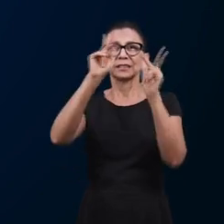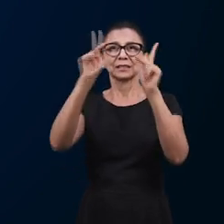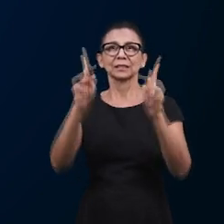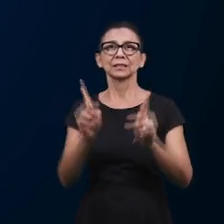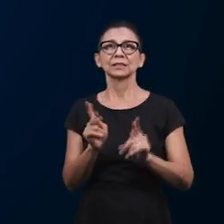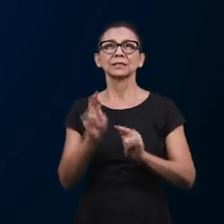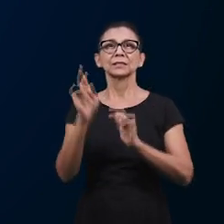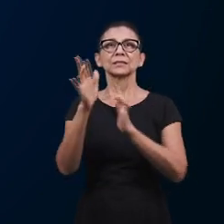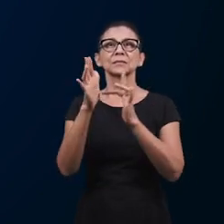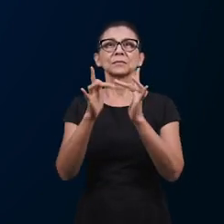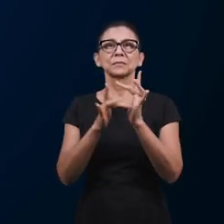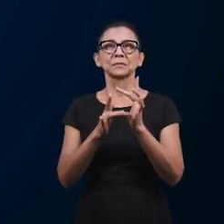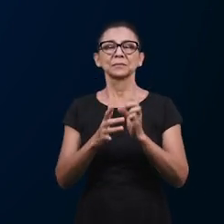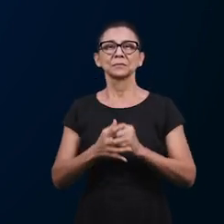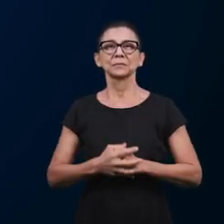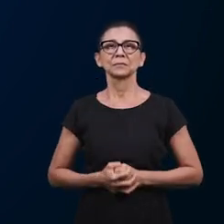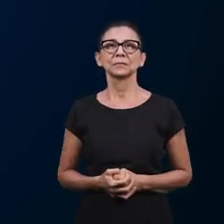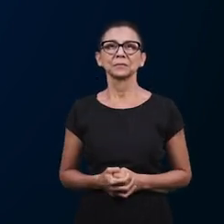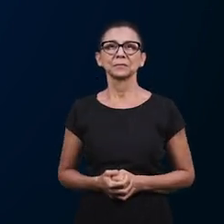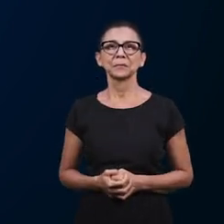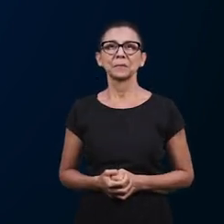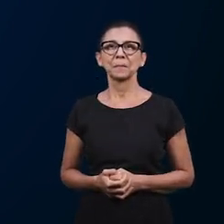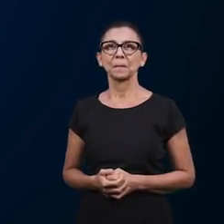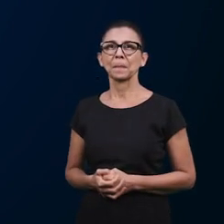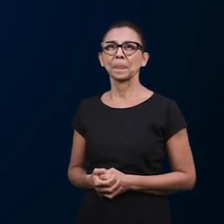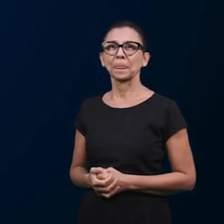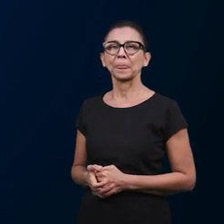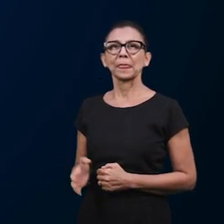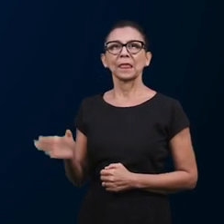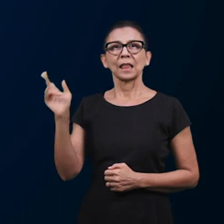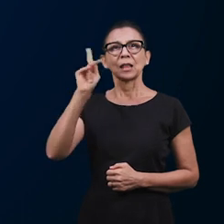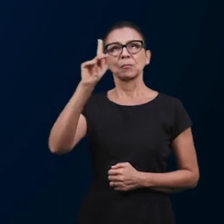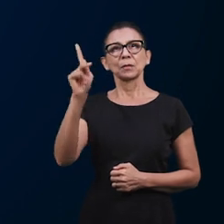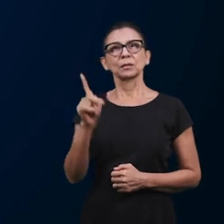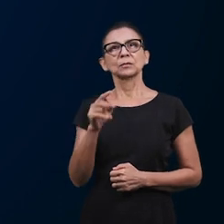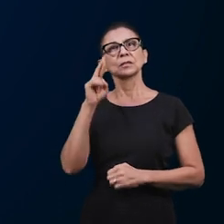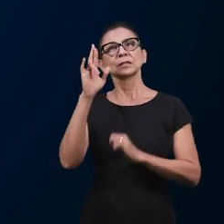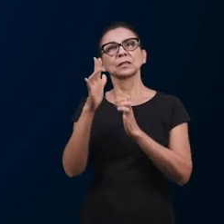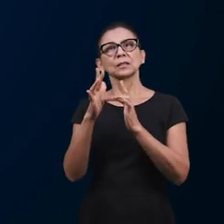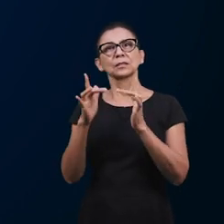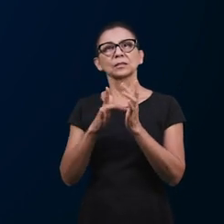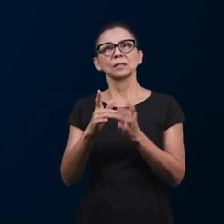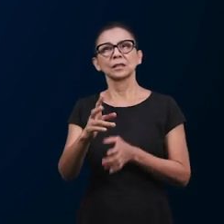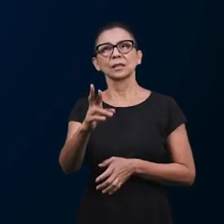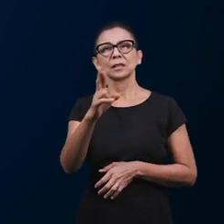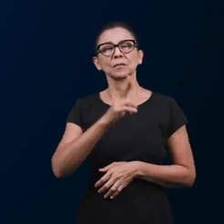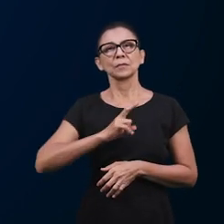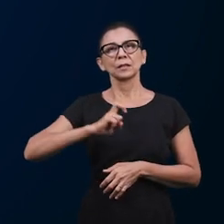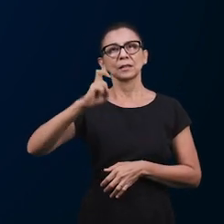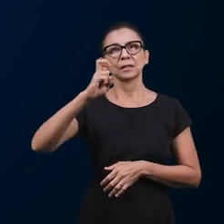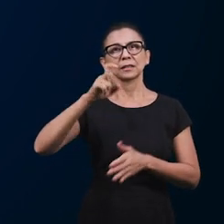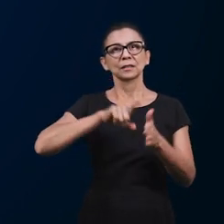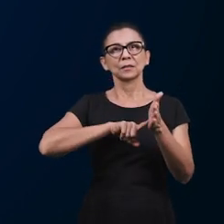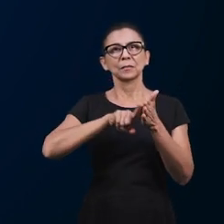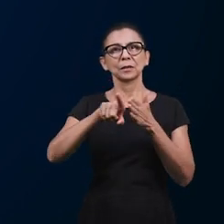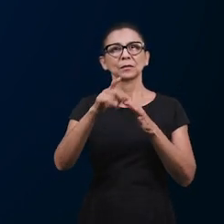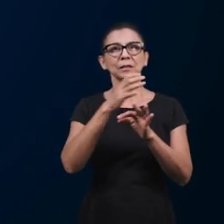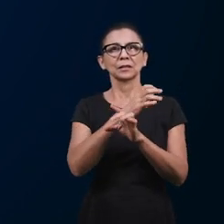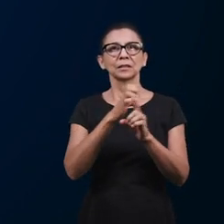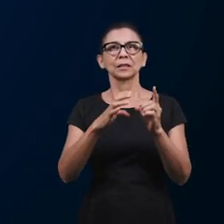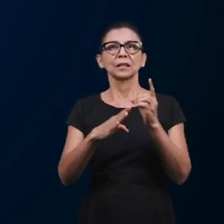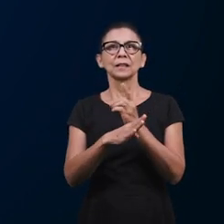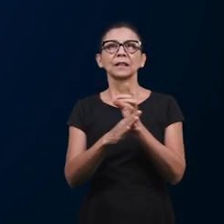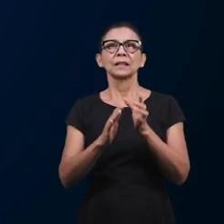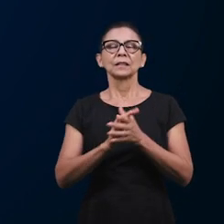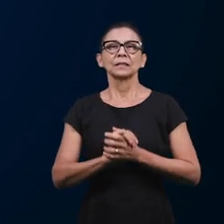valor. A paz do Senhor Jesus! A paz do Senhor, irmãos, nós vamos responder a quinta pergunta da Escola